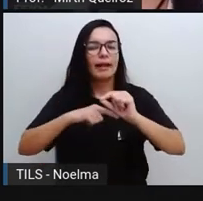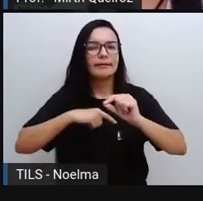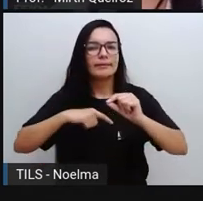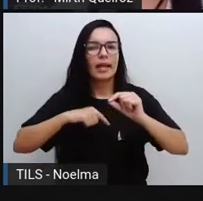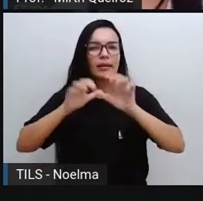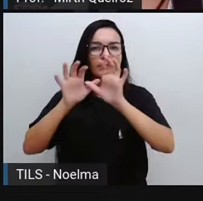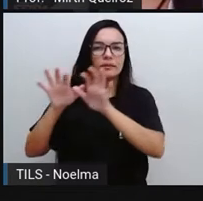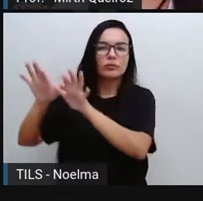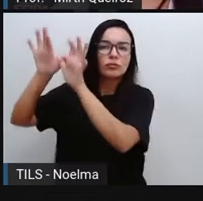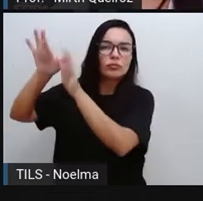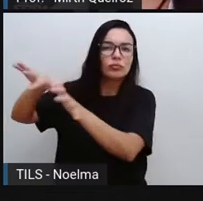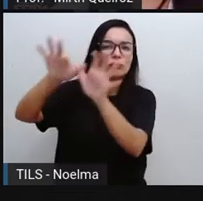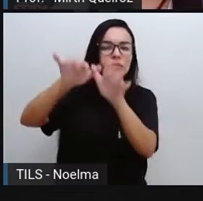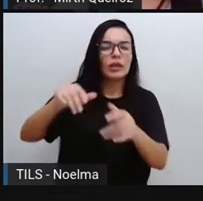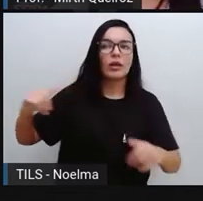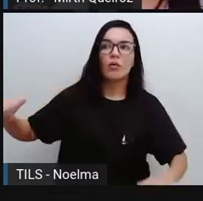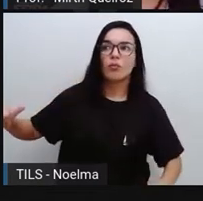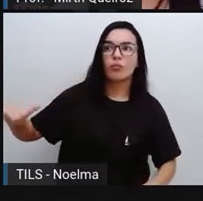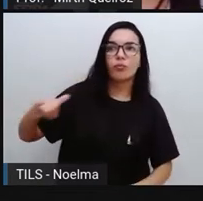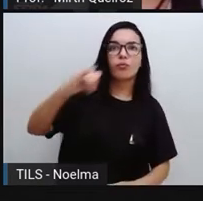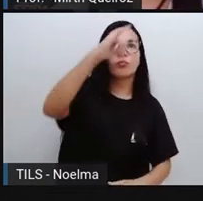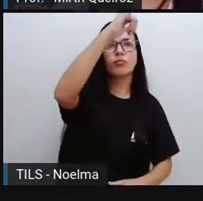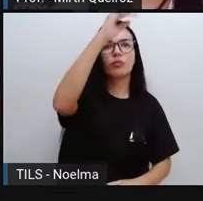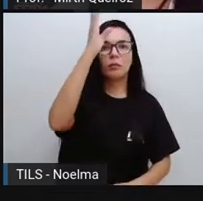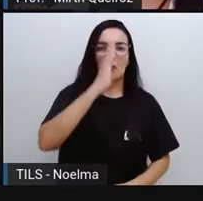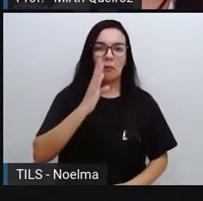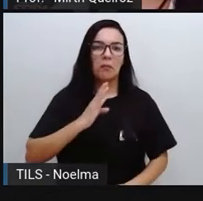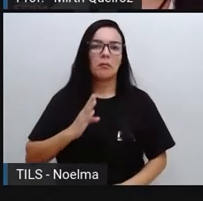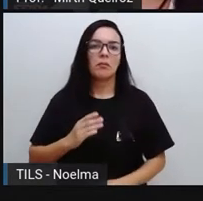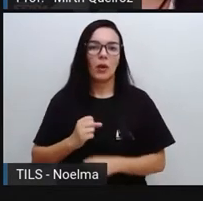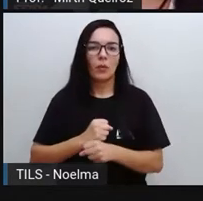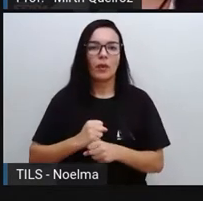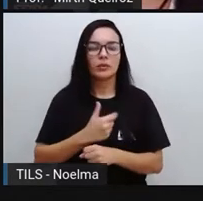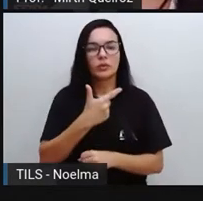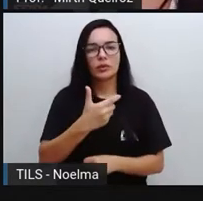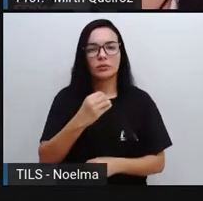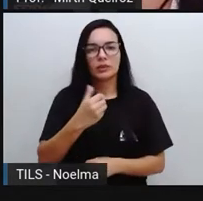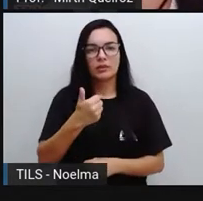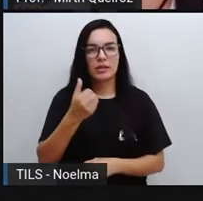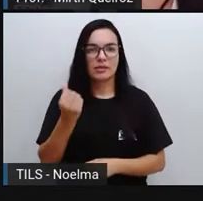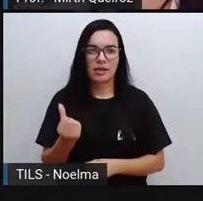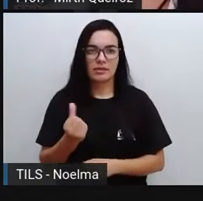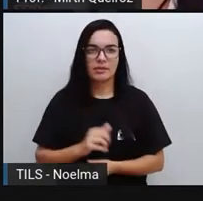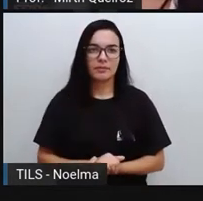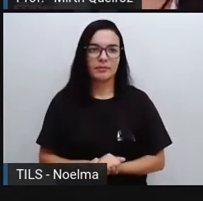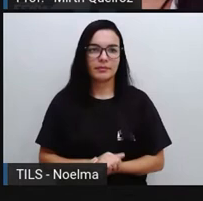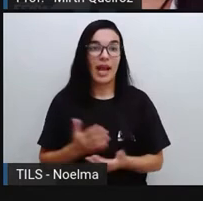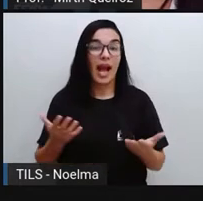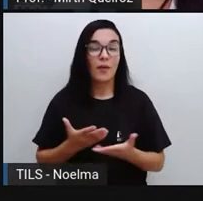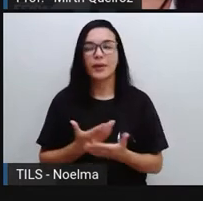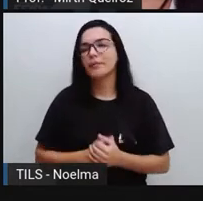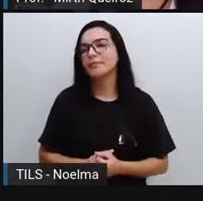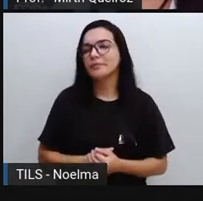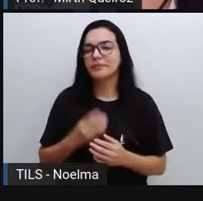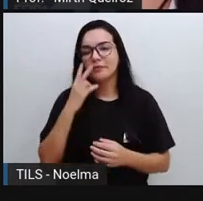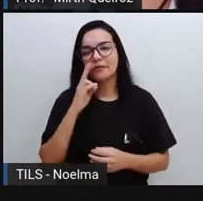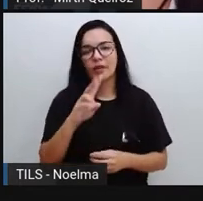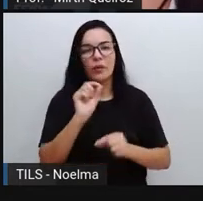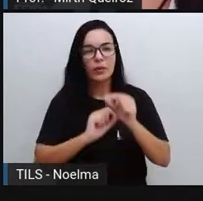Essa matéria foi publicada em 26 de fevereiro de 2016. E vamos problematizar.